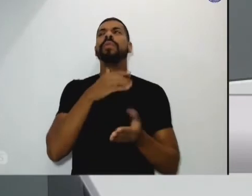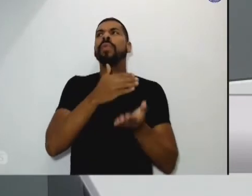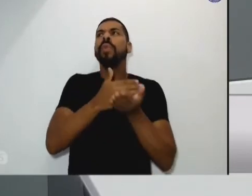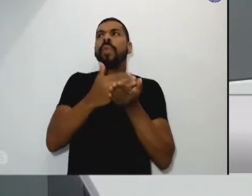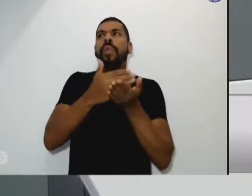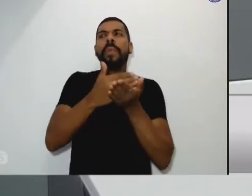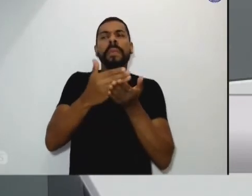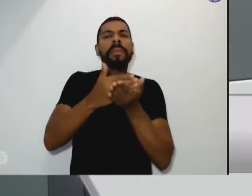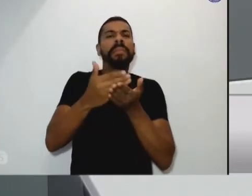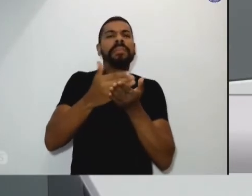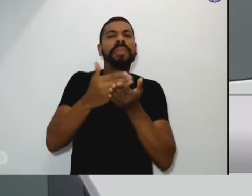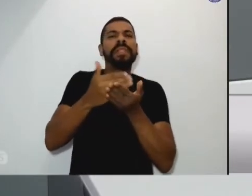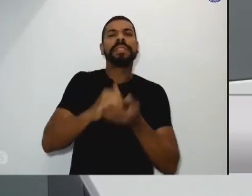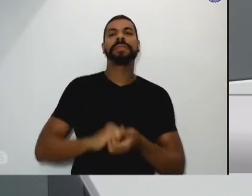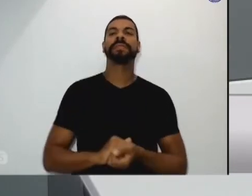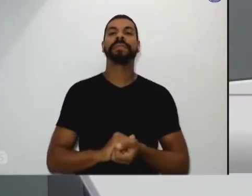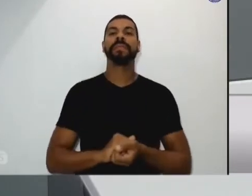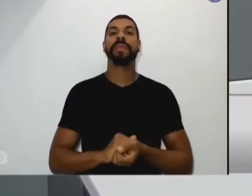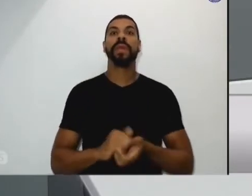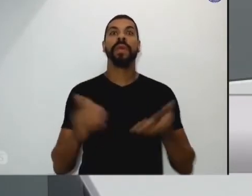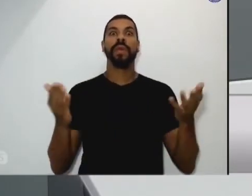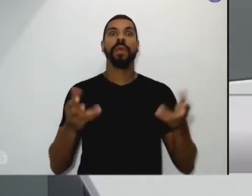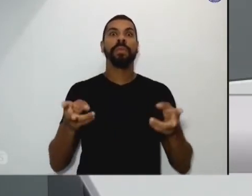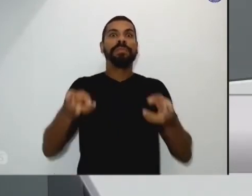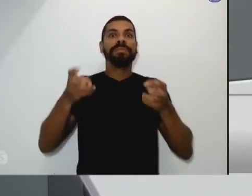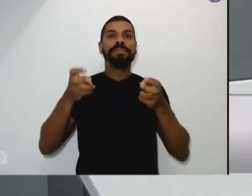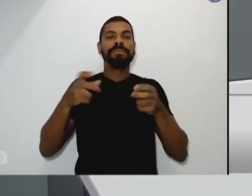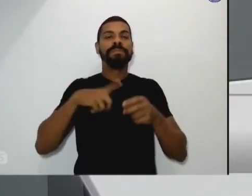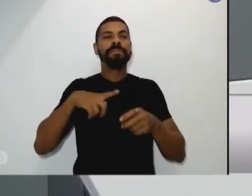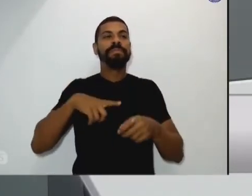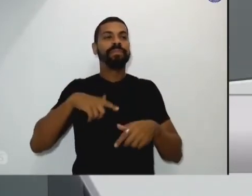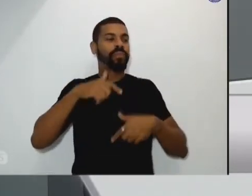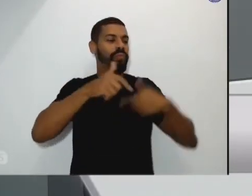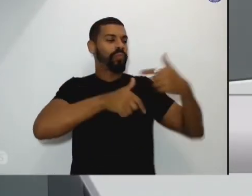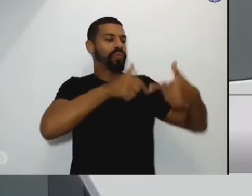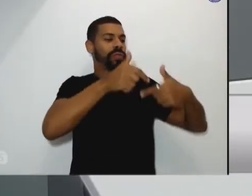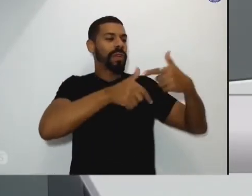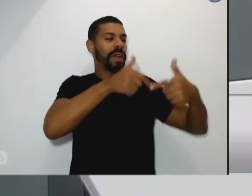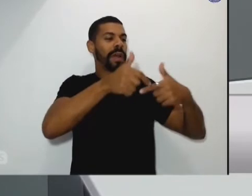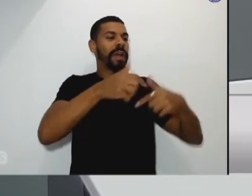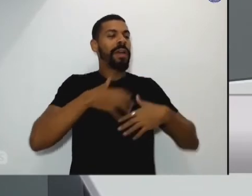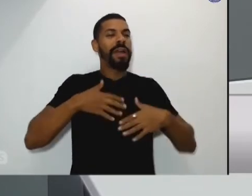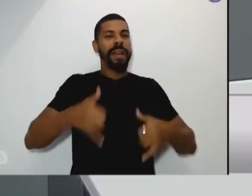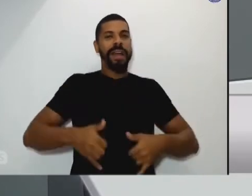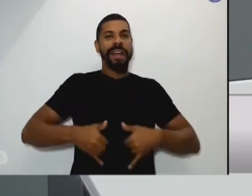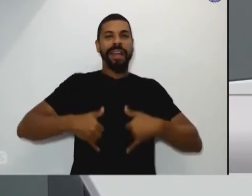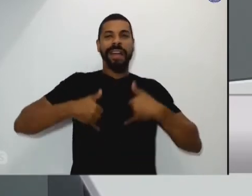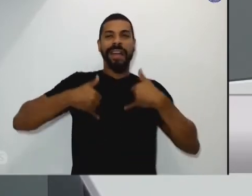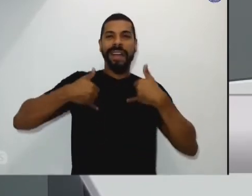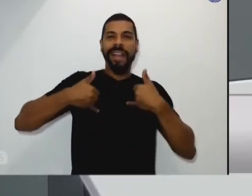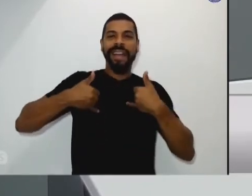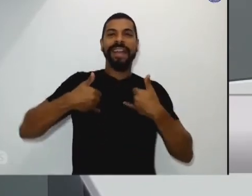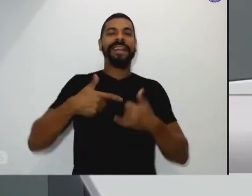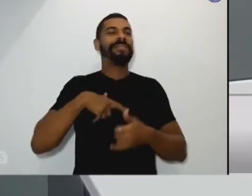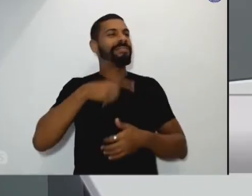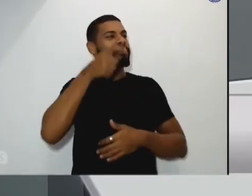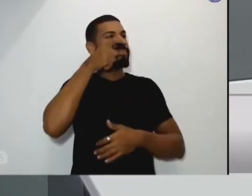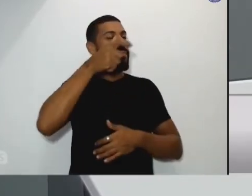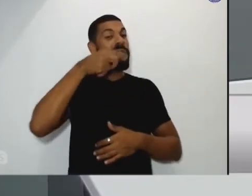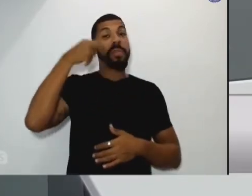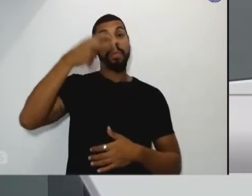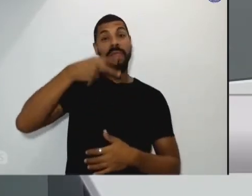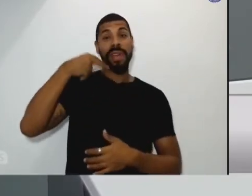Nutras e hoje vê a explanação o trabalho de vocês então dá muito orgulho para nós enquanto vereadores enquanto